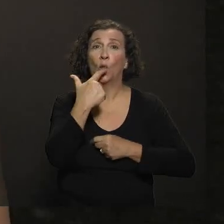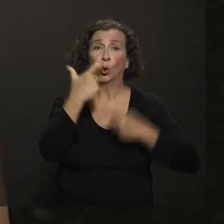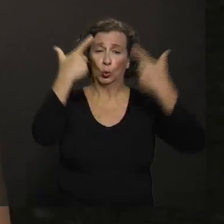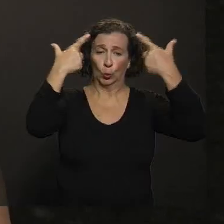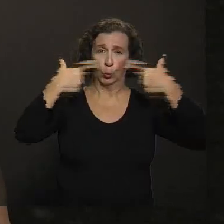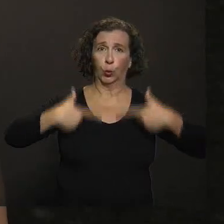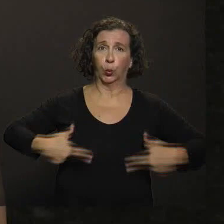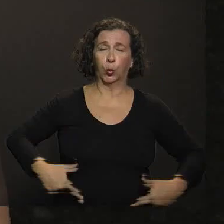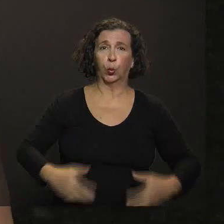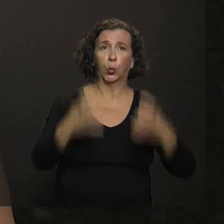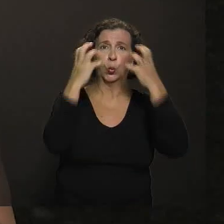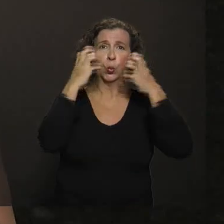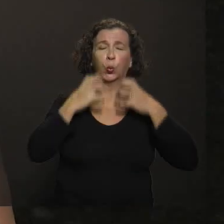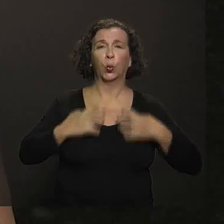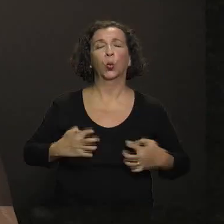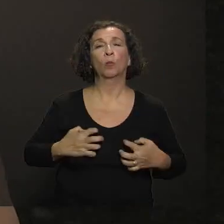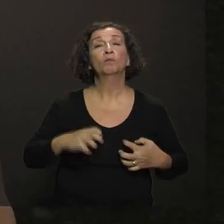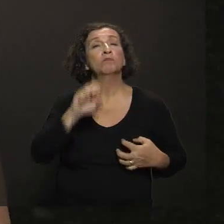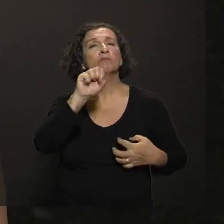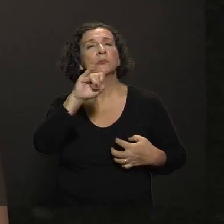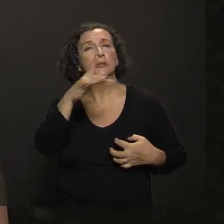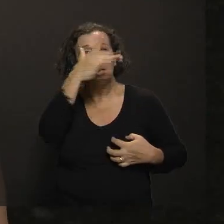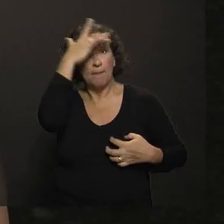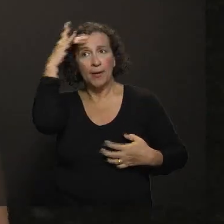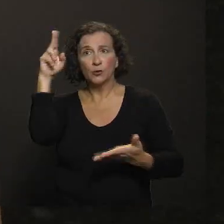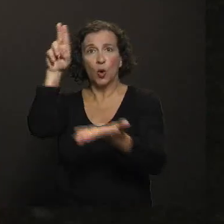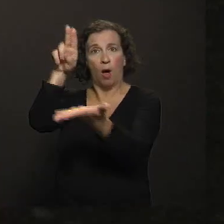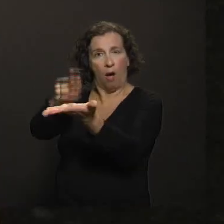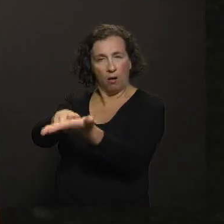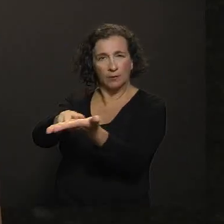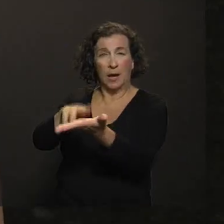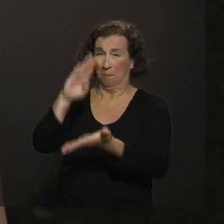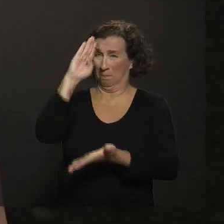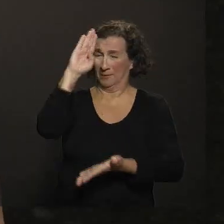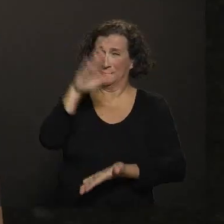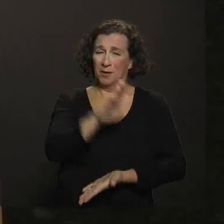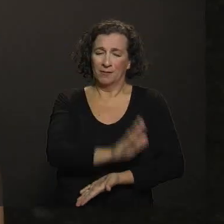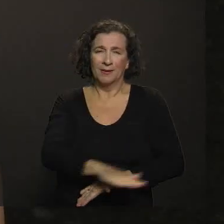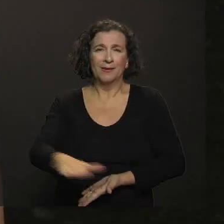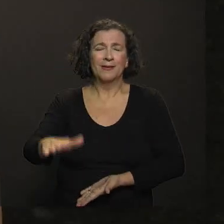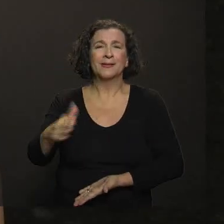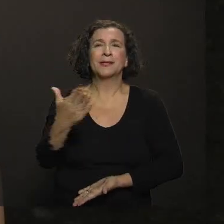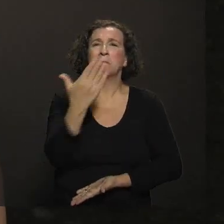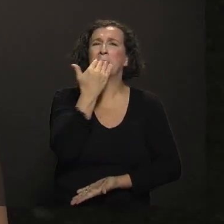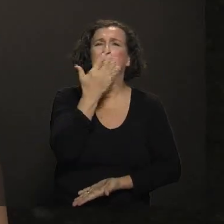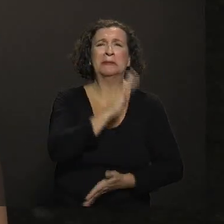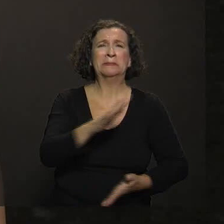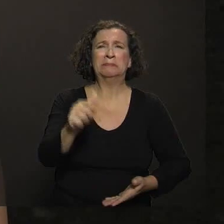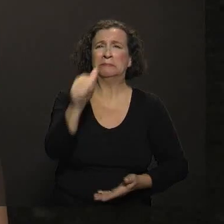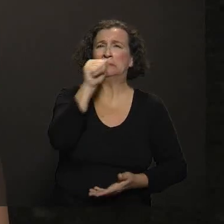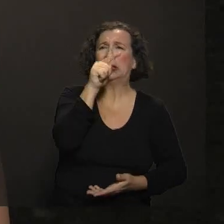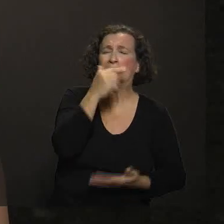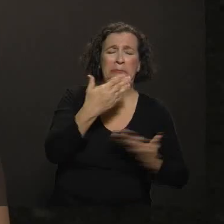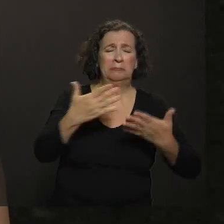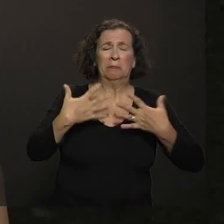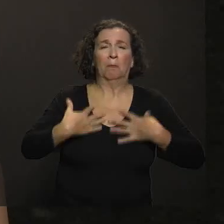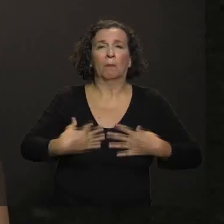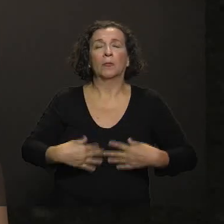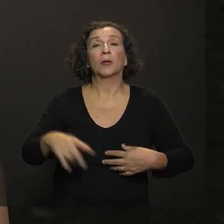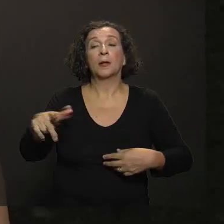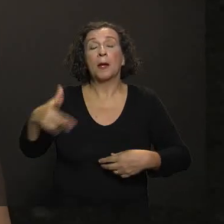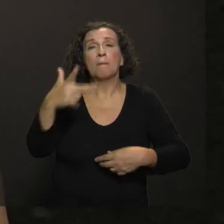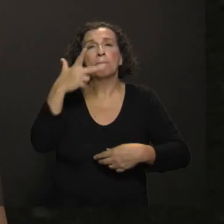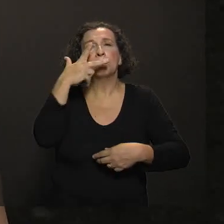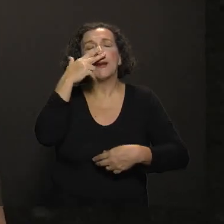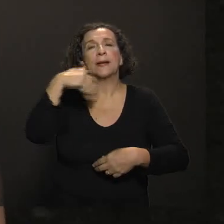corpo. E aí, se a pessoa é internada, principalmente as crianças desnutridas, né? Que o sarampo, ele causa mais